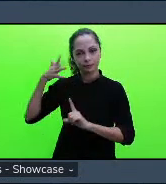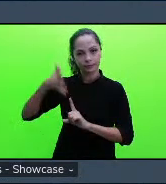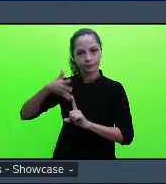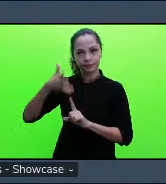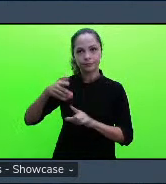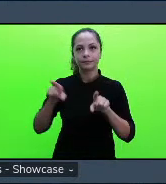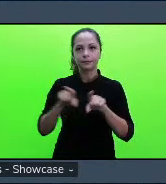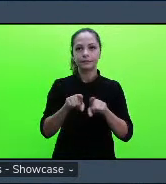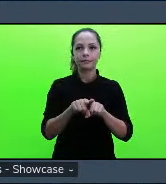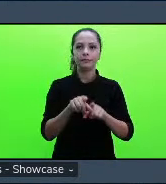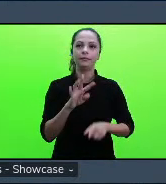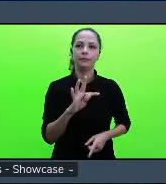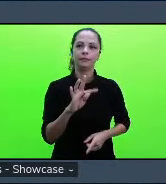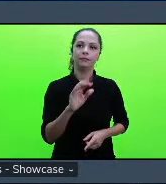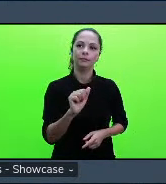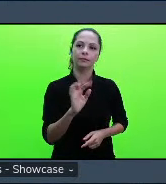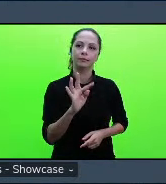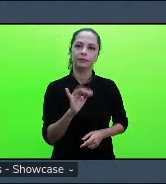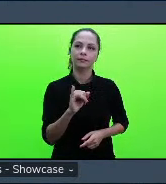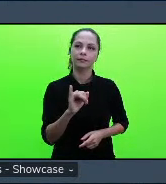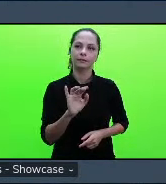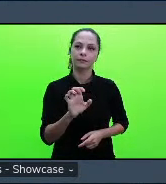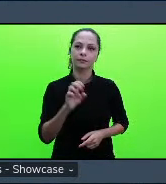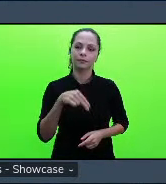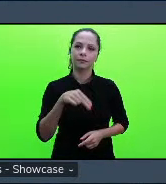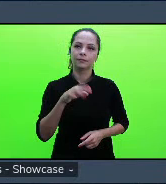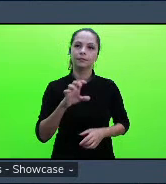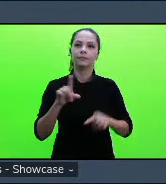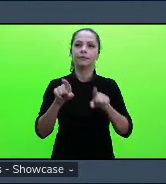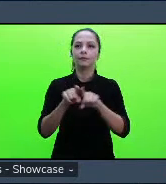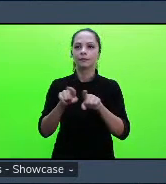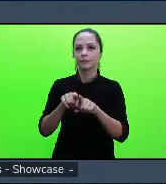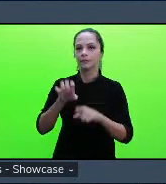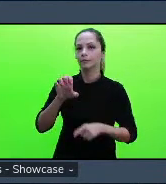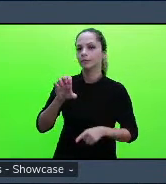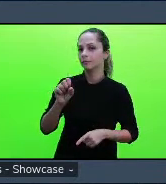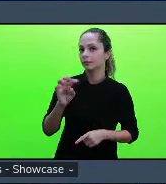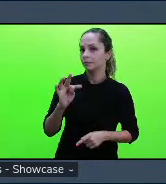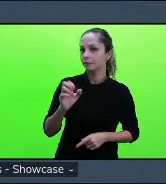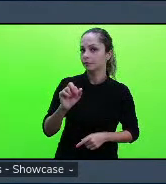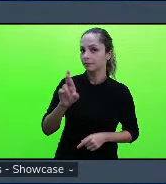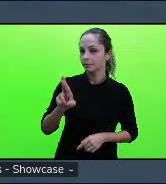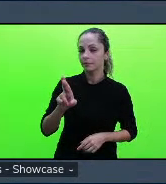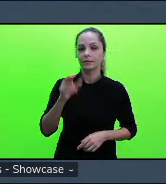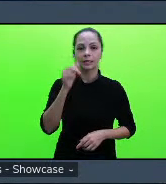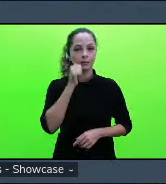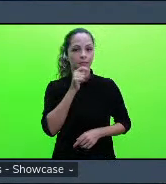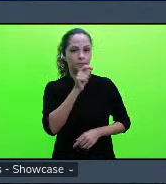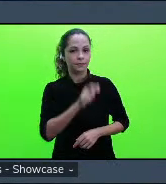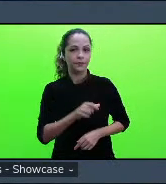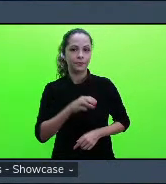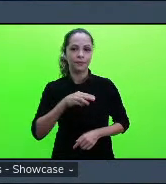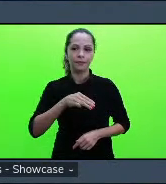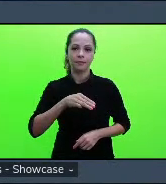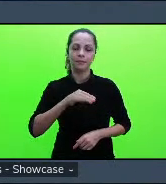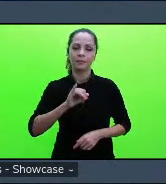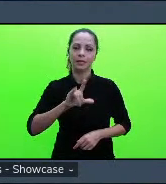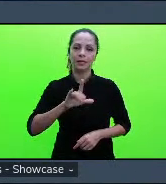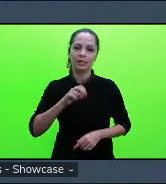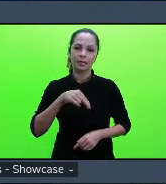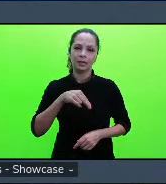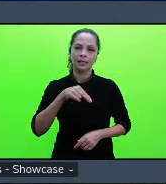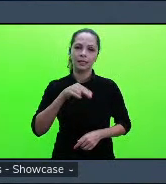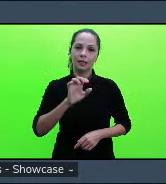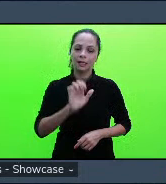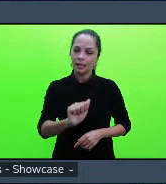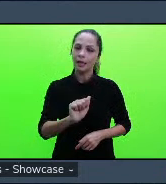também a Esther né a Milena que também participou a Jayane e a Graziella pelo trabalho